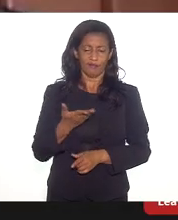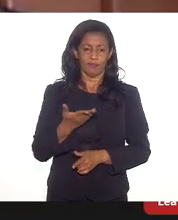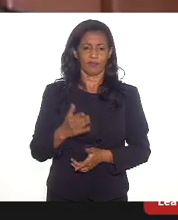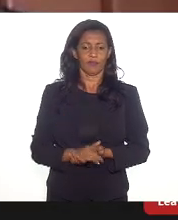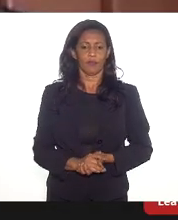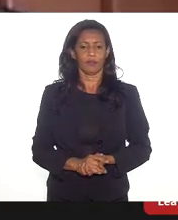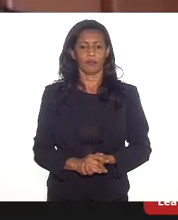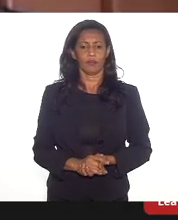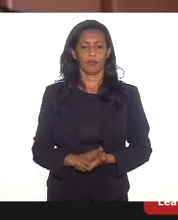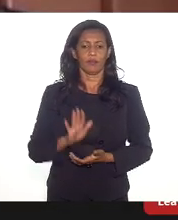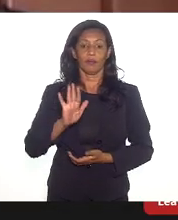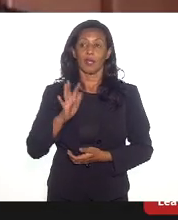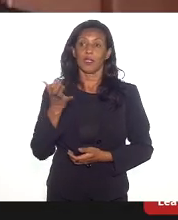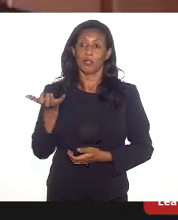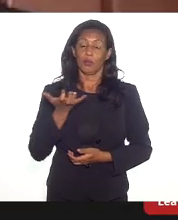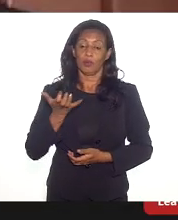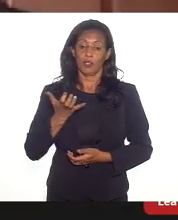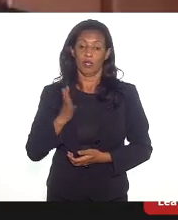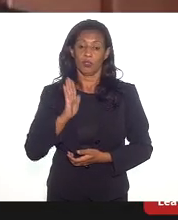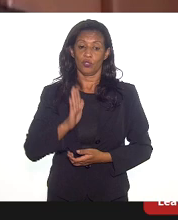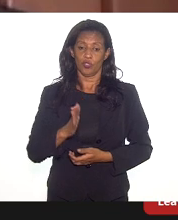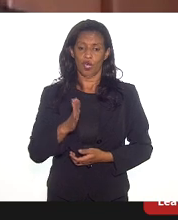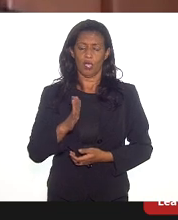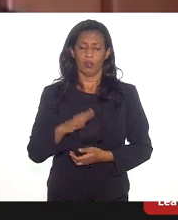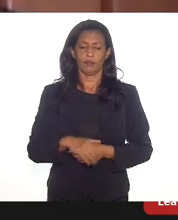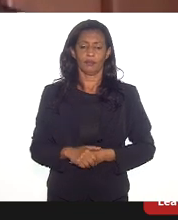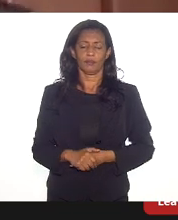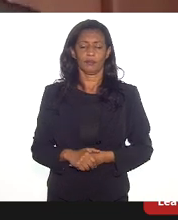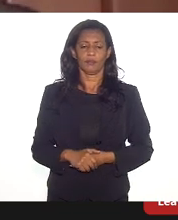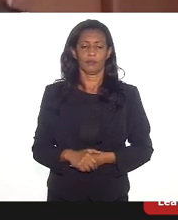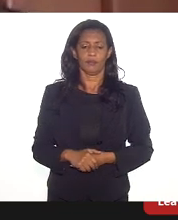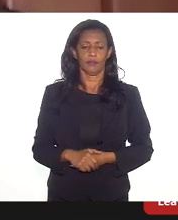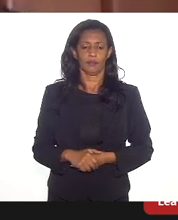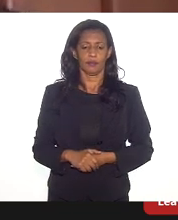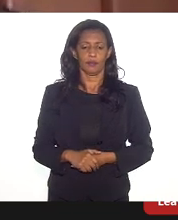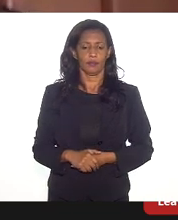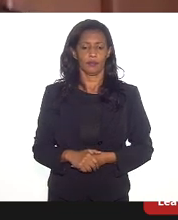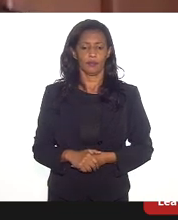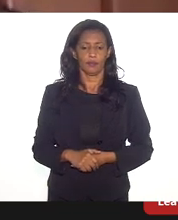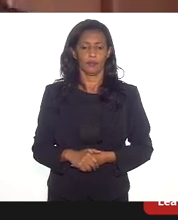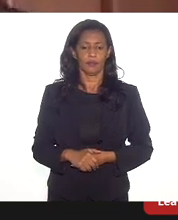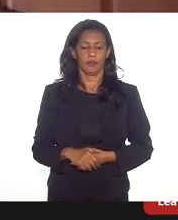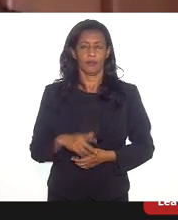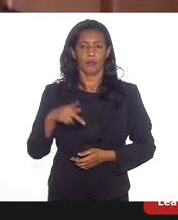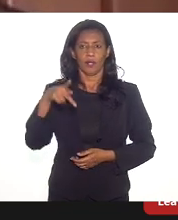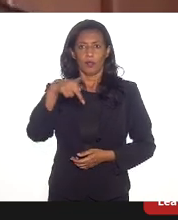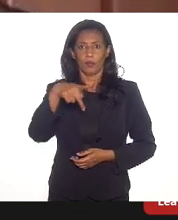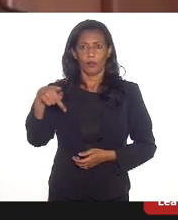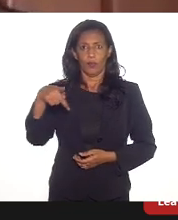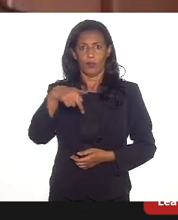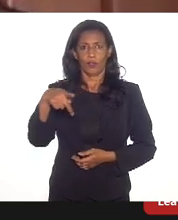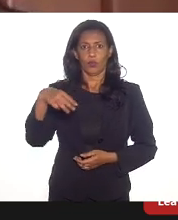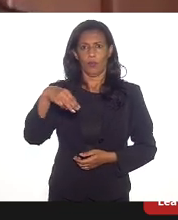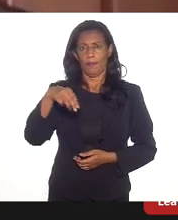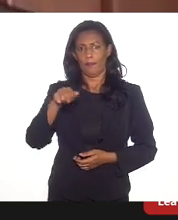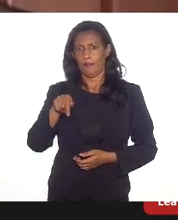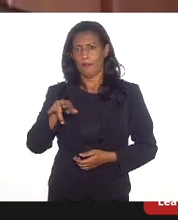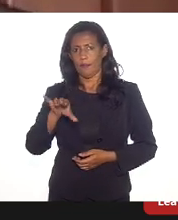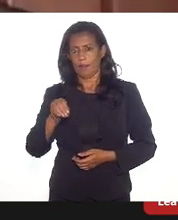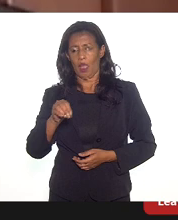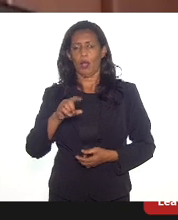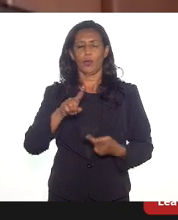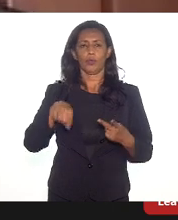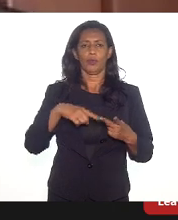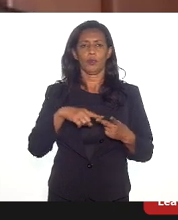Mas eu quero já passar para o nosso professor Mauro Osório, em seguida, Flávio